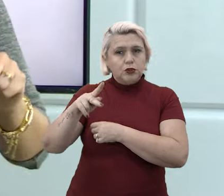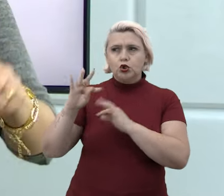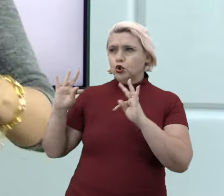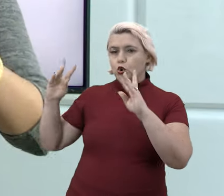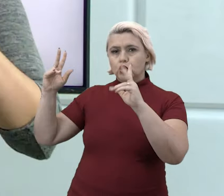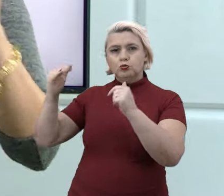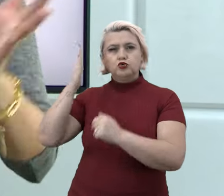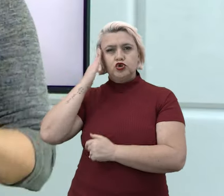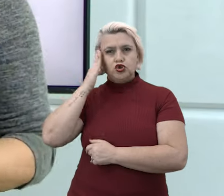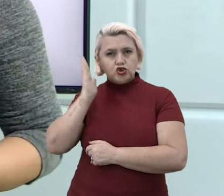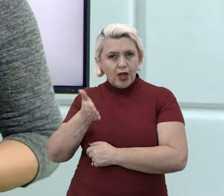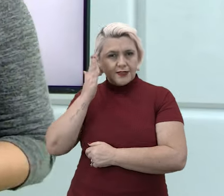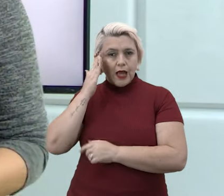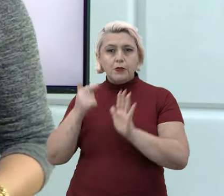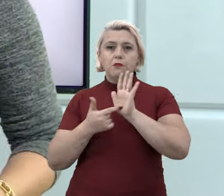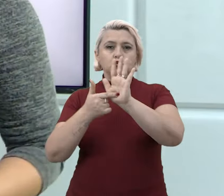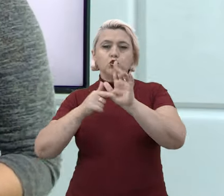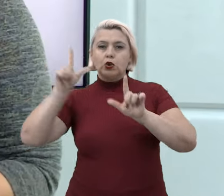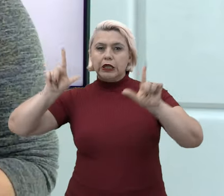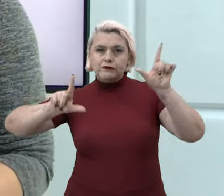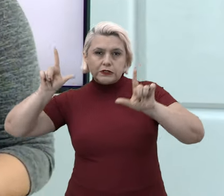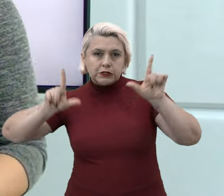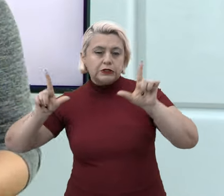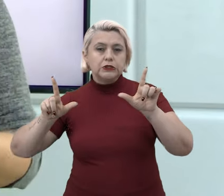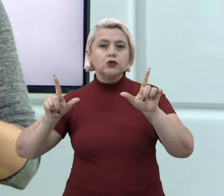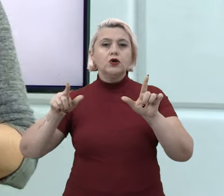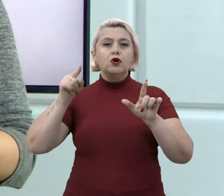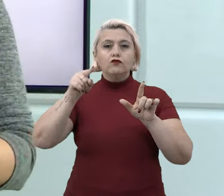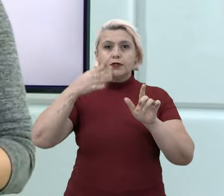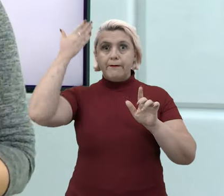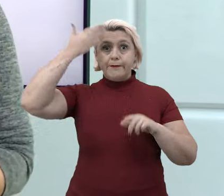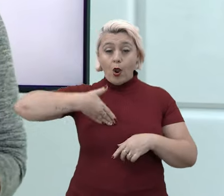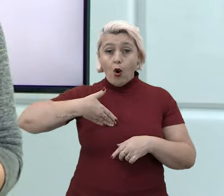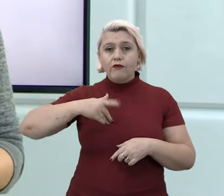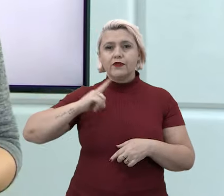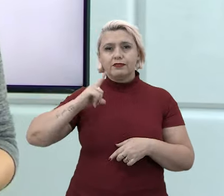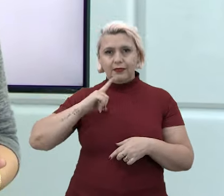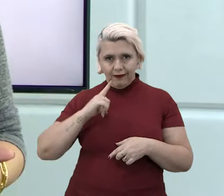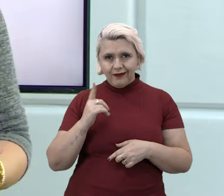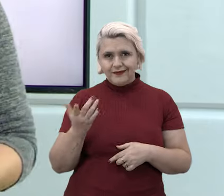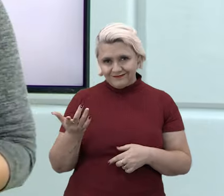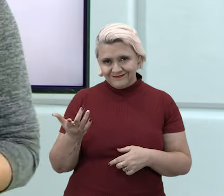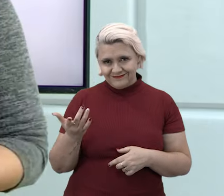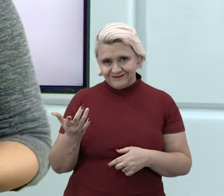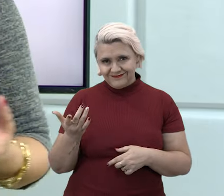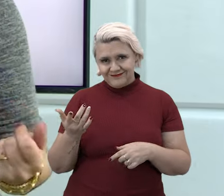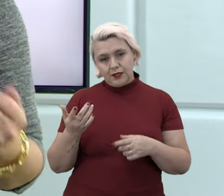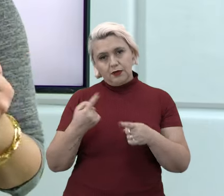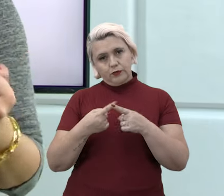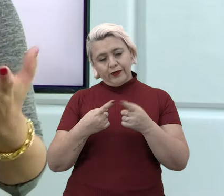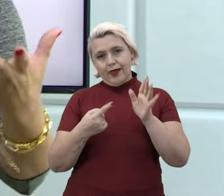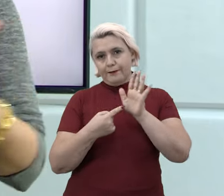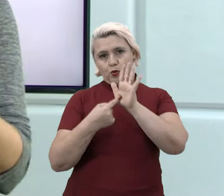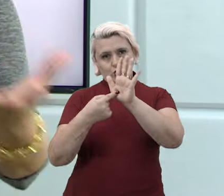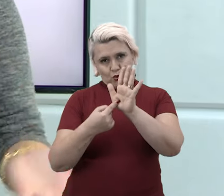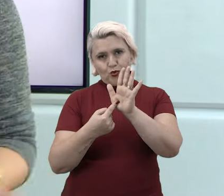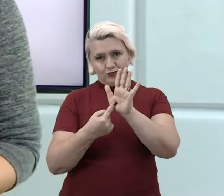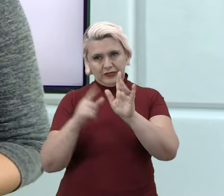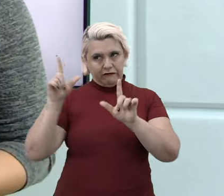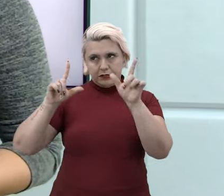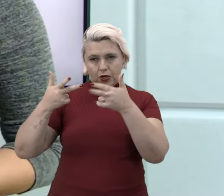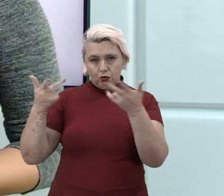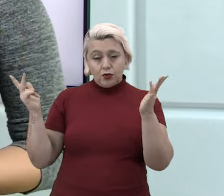cidade, e todo mundo ficou sabendo, isso apareceu nos jornais, você comprova, você tem como comprovar, porque isso